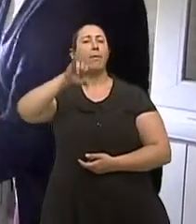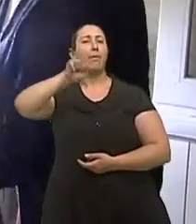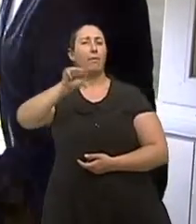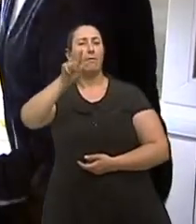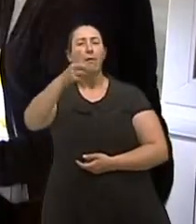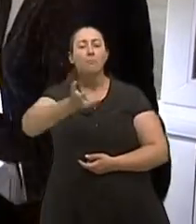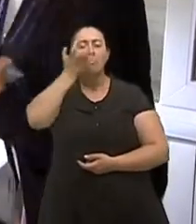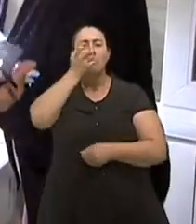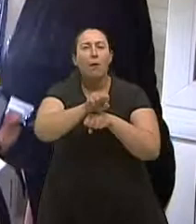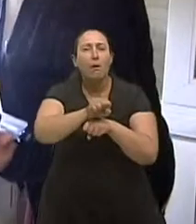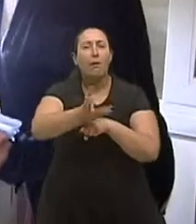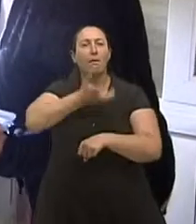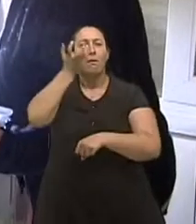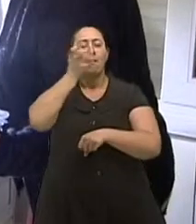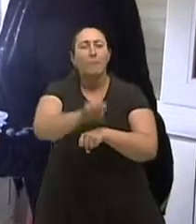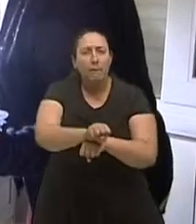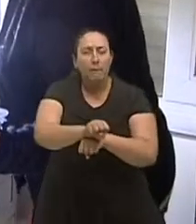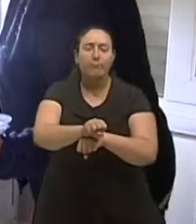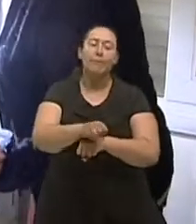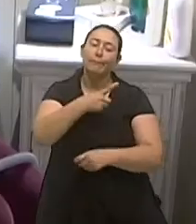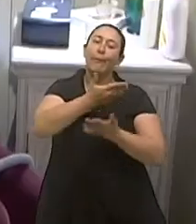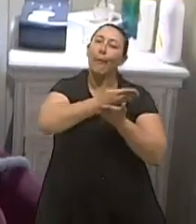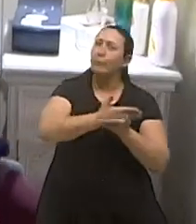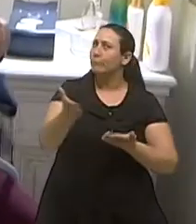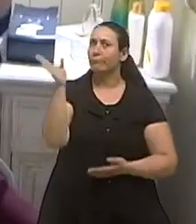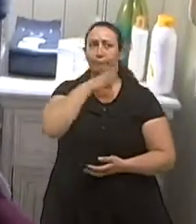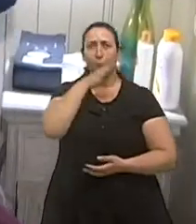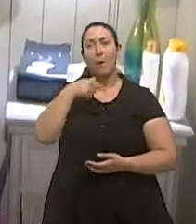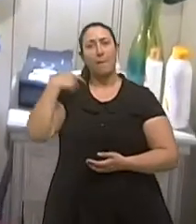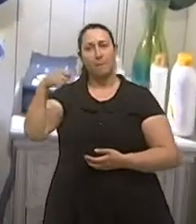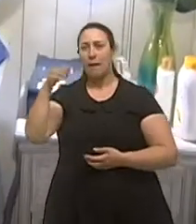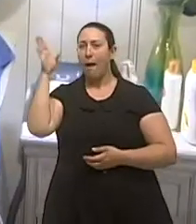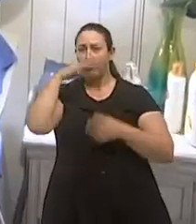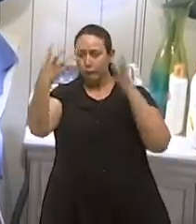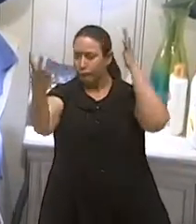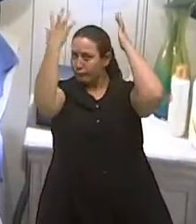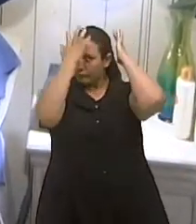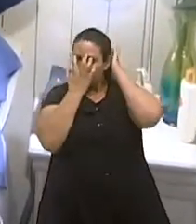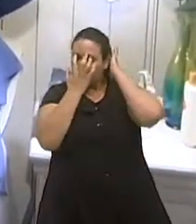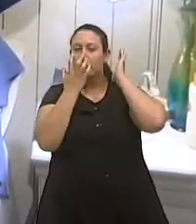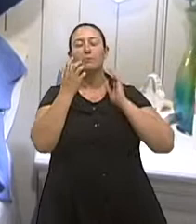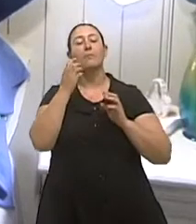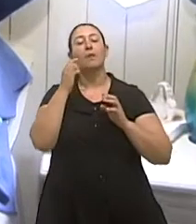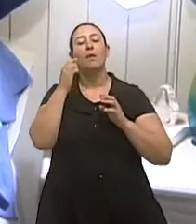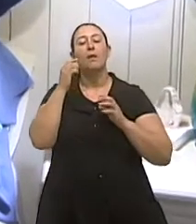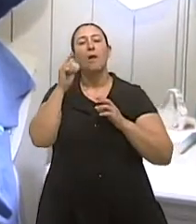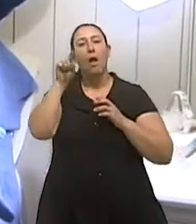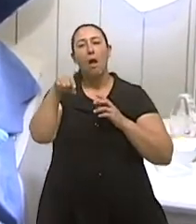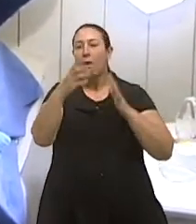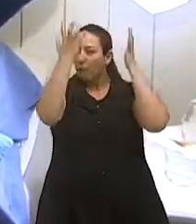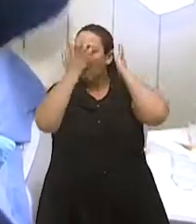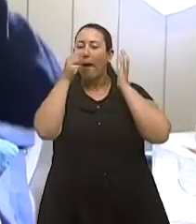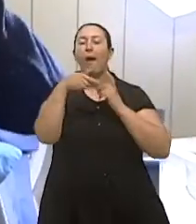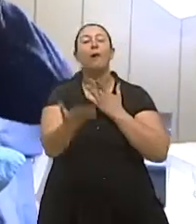tratamento imediatamente com o uso de um aparelho. Eu tinha que comprar imediatamente um aparelho que eu já sabia